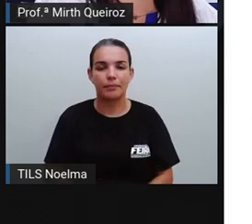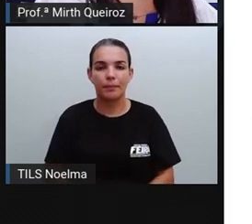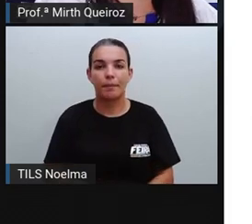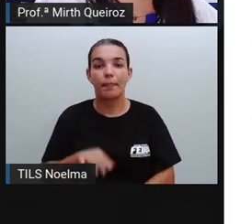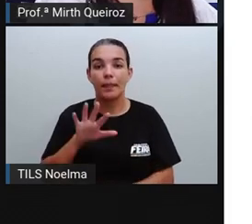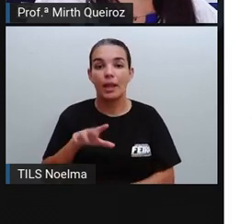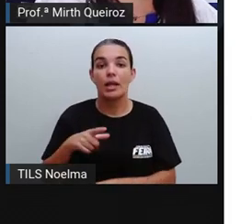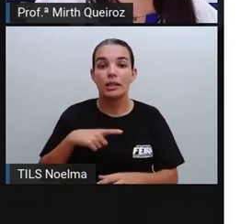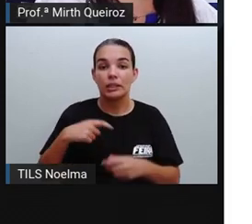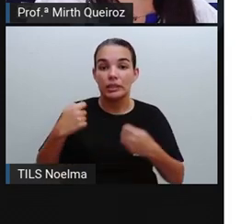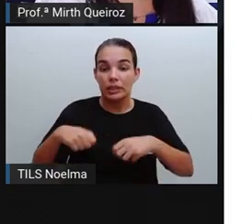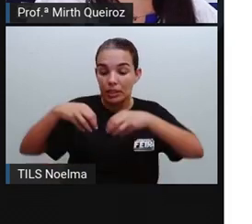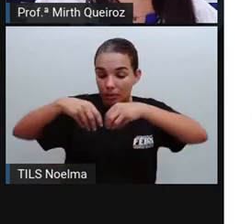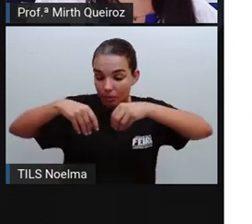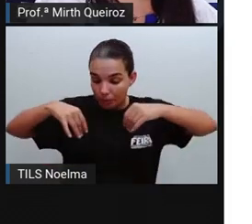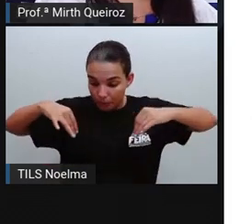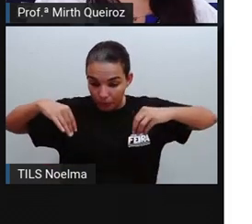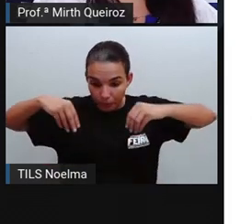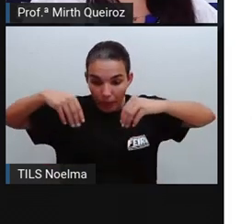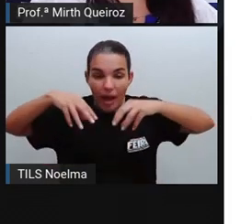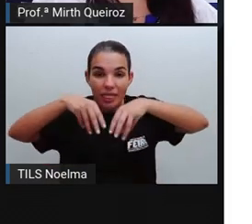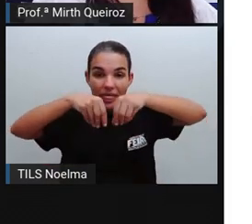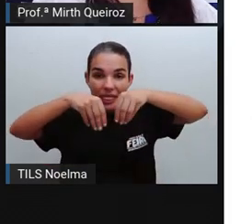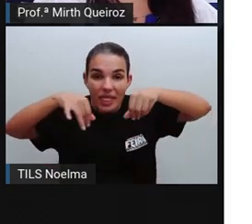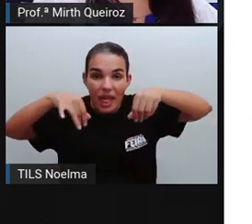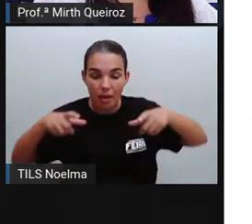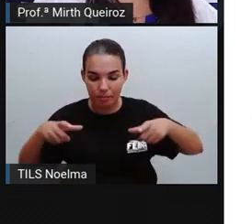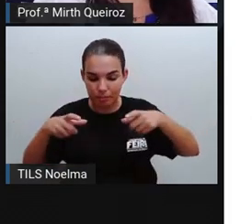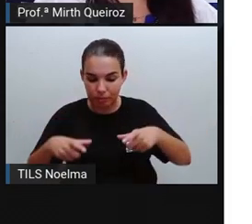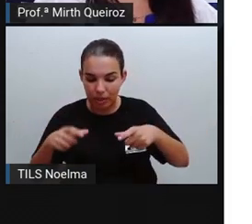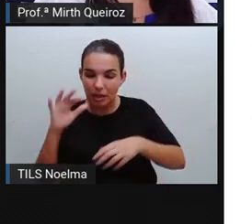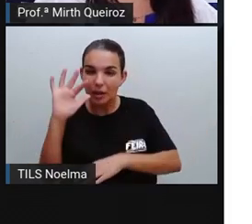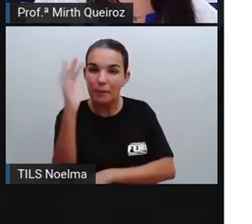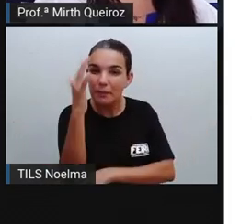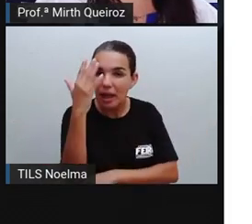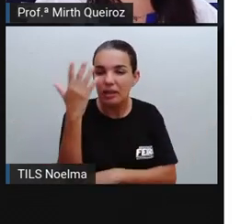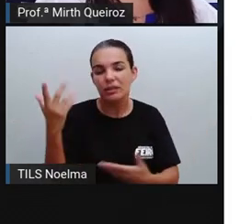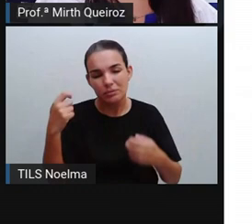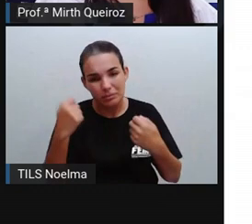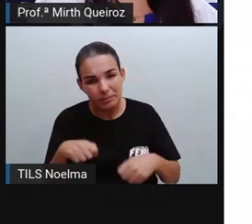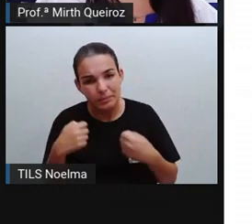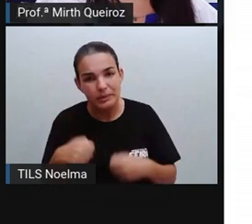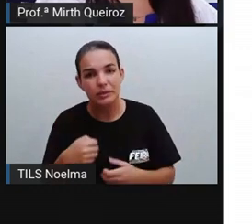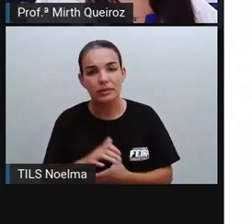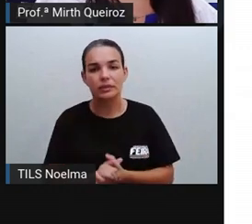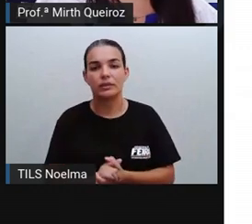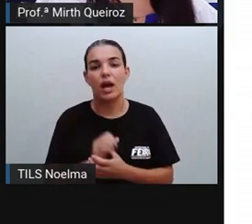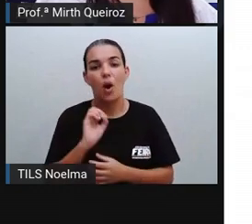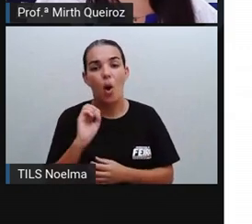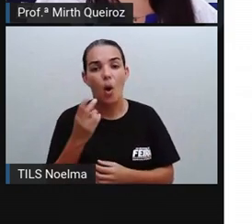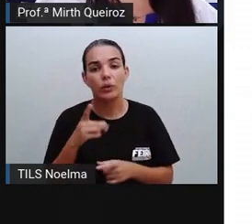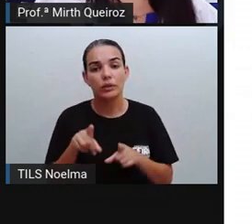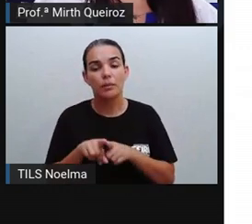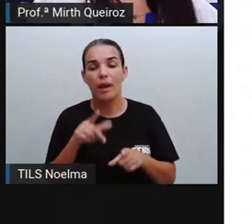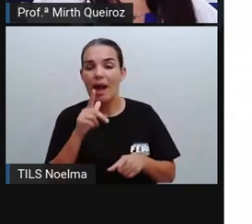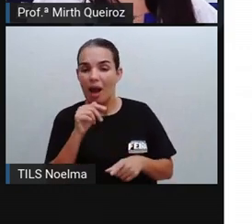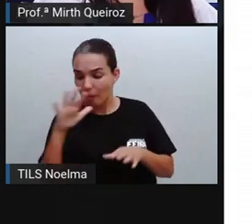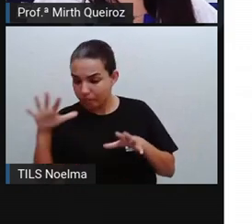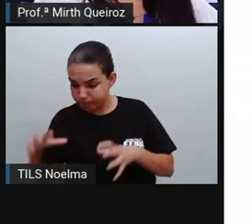Coloque terra ou areia nos vazinhos, né? Aqueles vazinhos de plantas ou lugares que acumulem água.